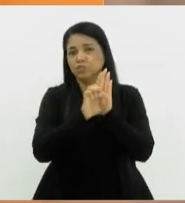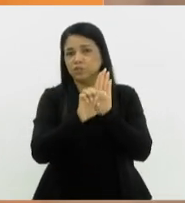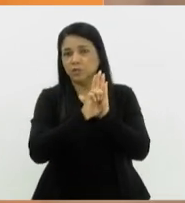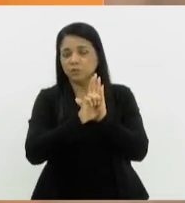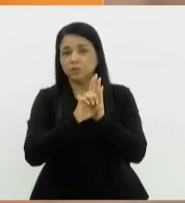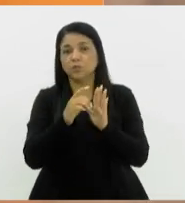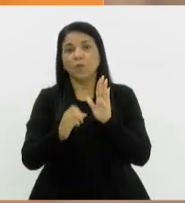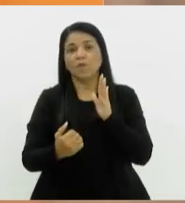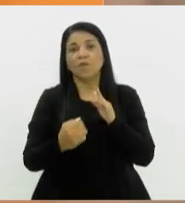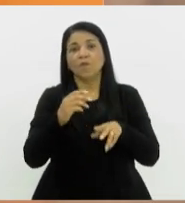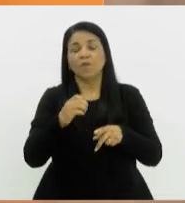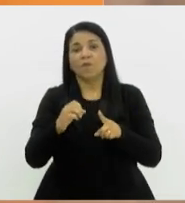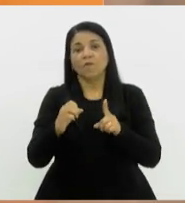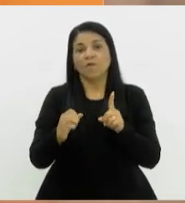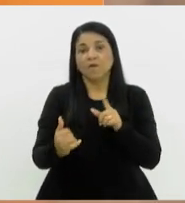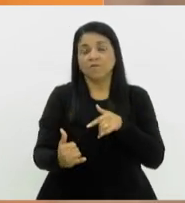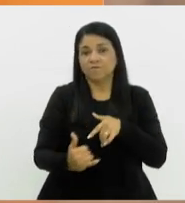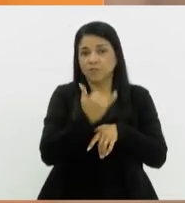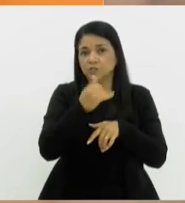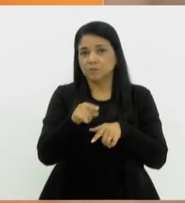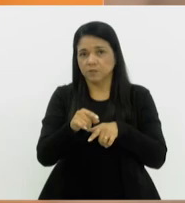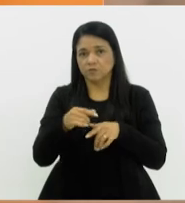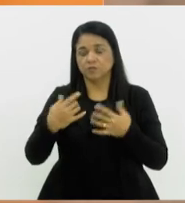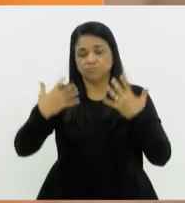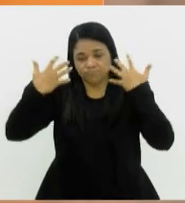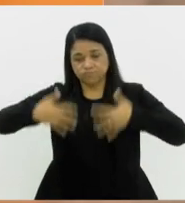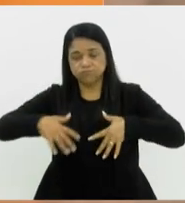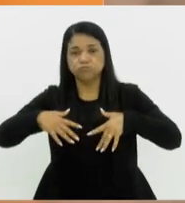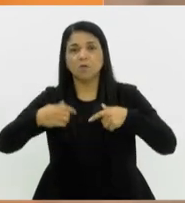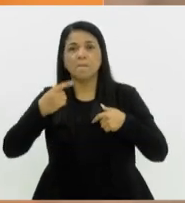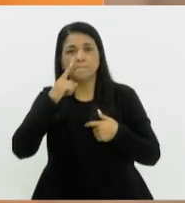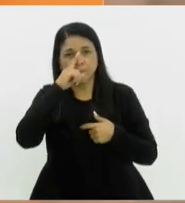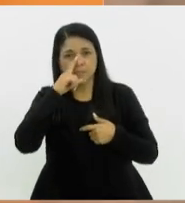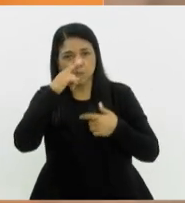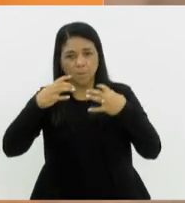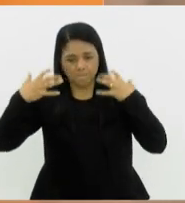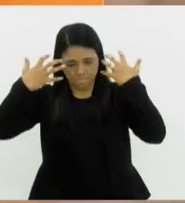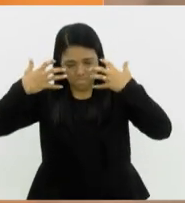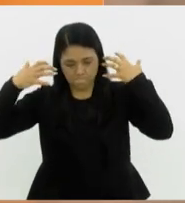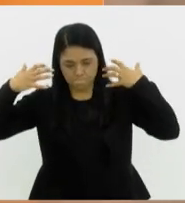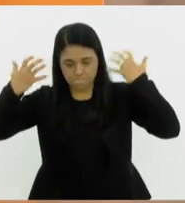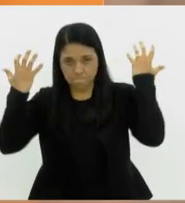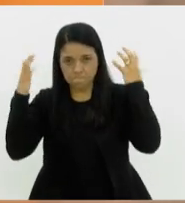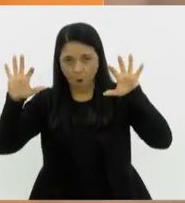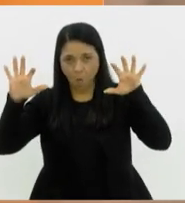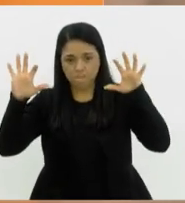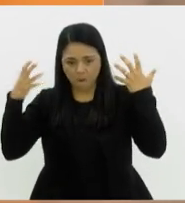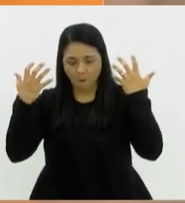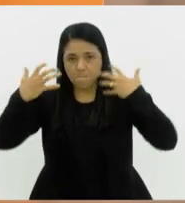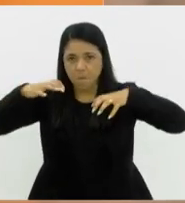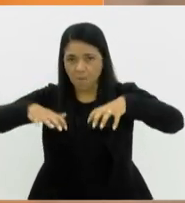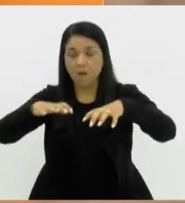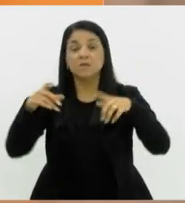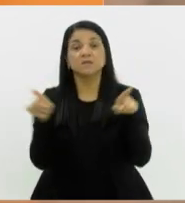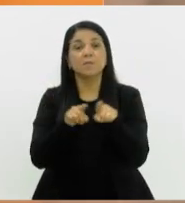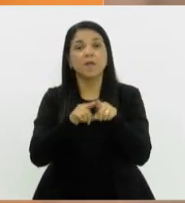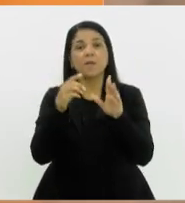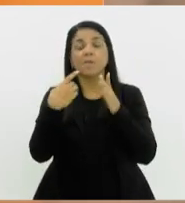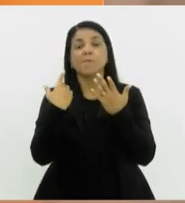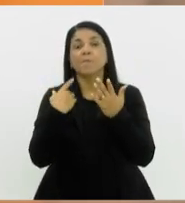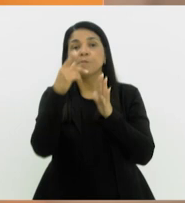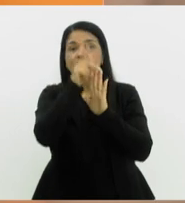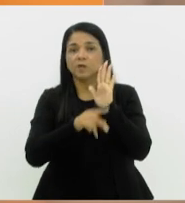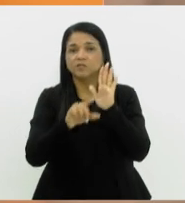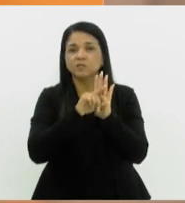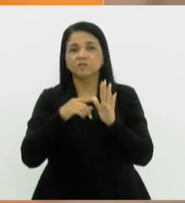Vítimas de Calamidades Públicas. Será votado um projeto da deputada Franciane Mota, que determina que empresas